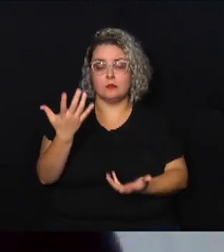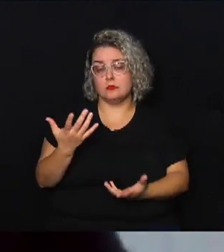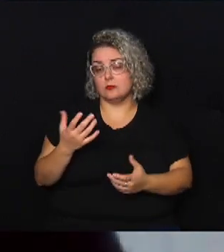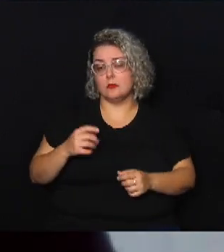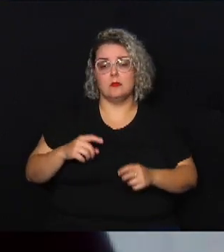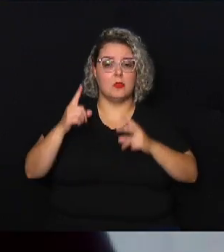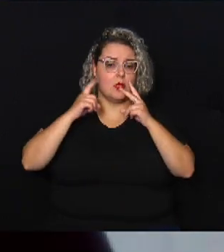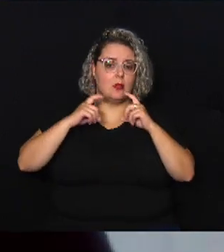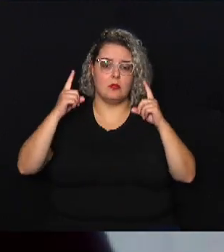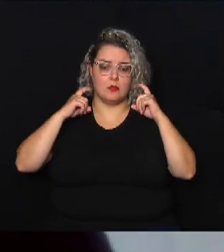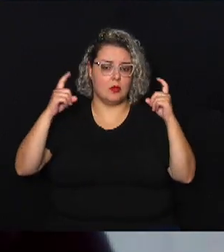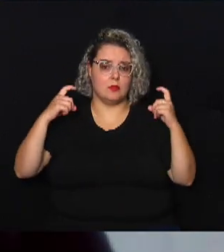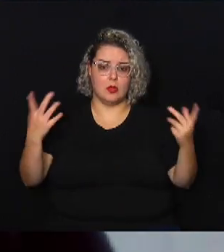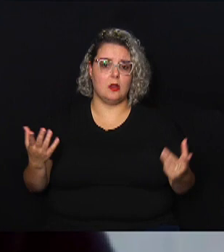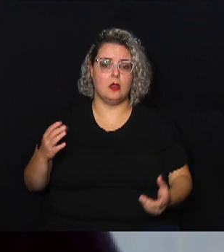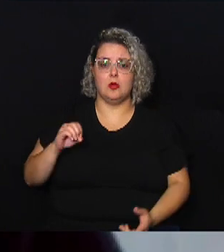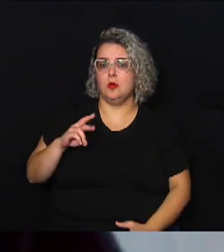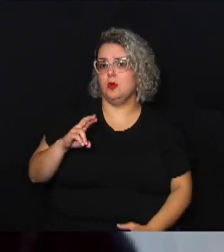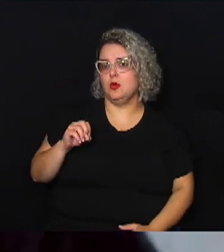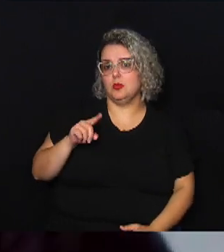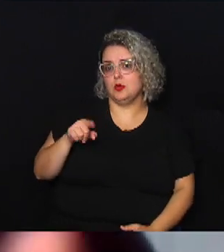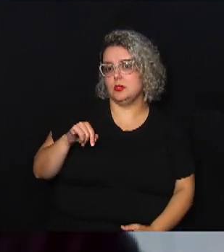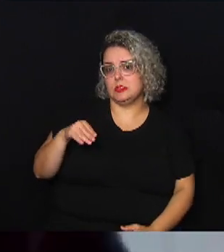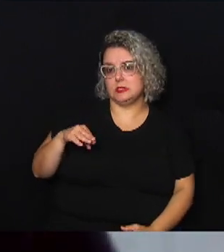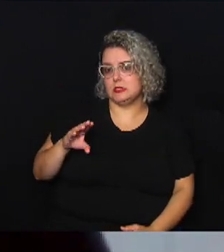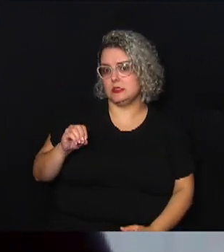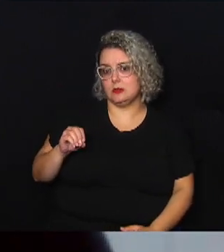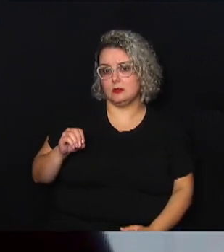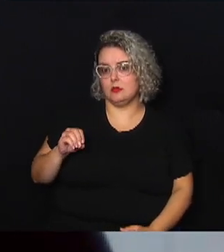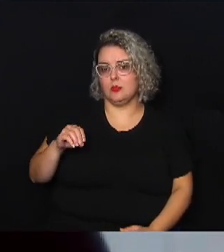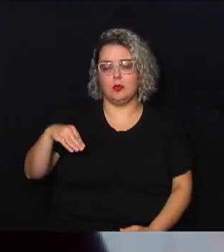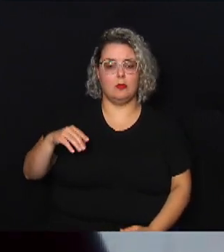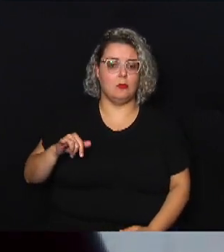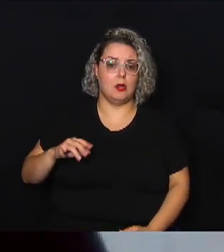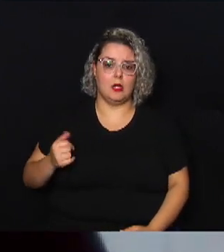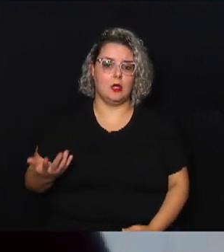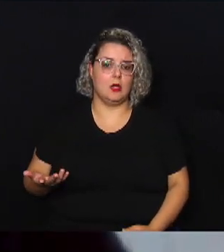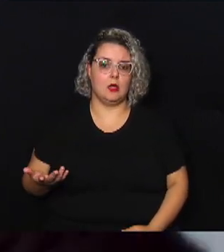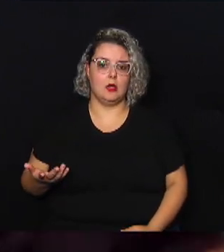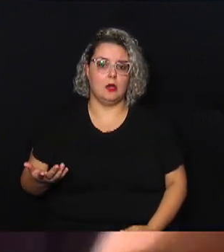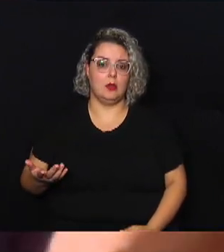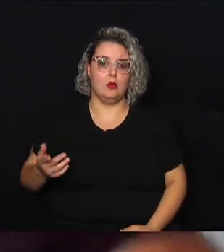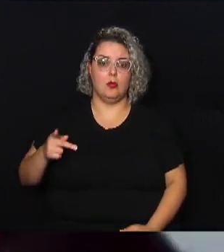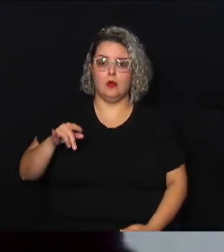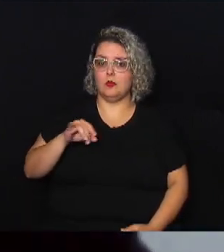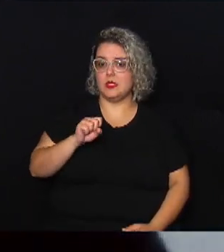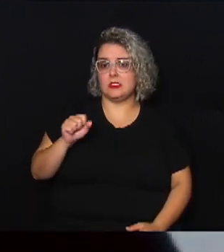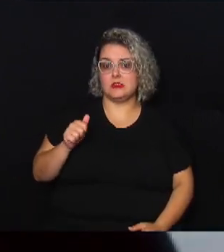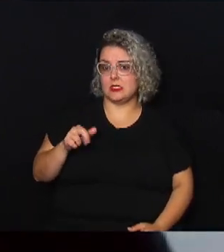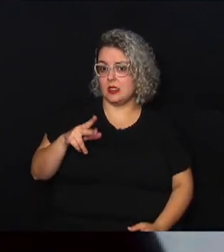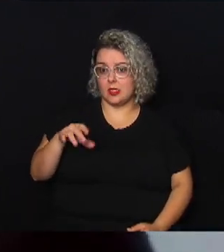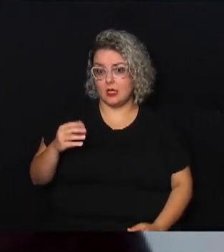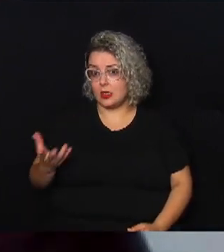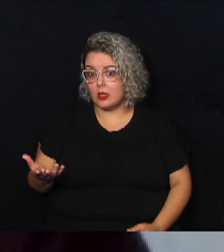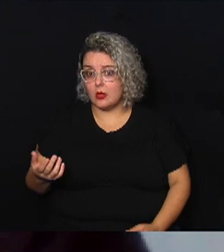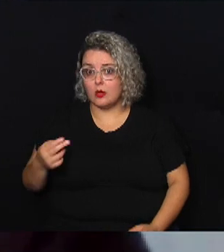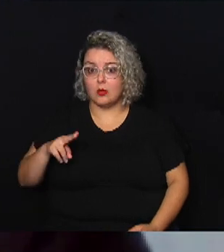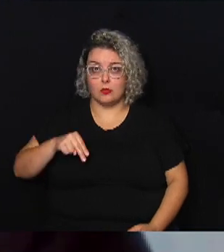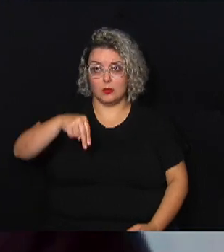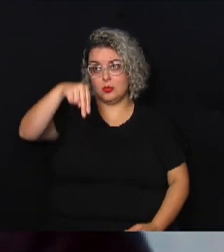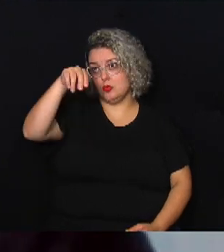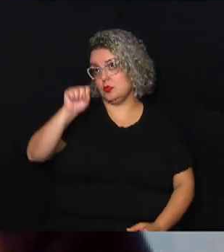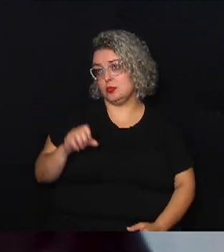ser o Orozinho do Maia ou o Código do Pissarrão ou ali na Norte Sul que são